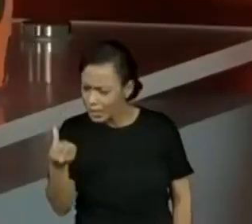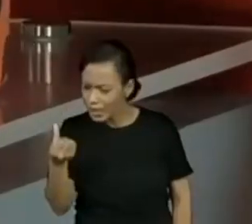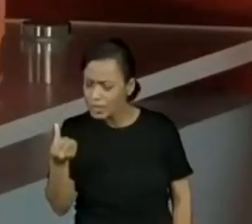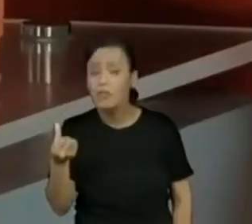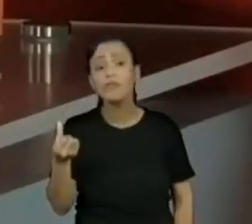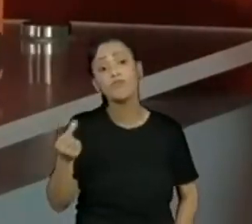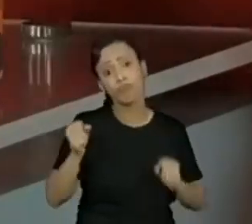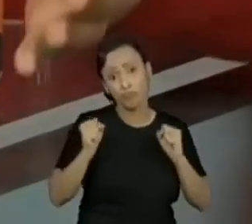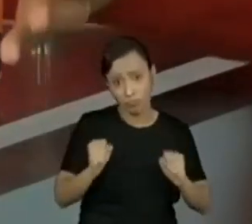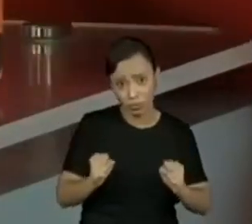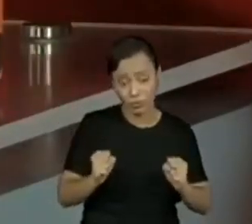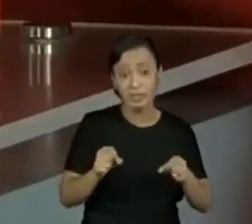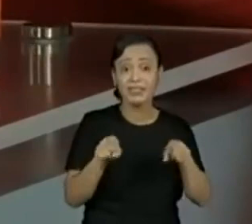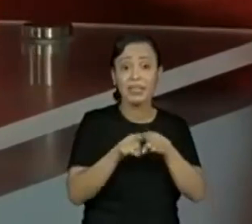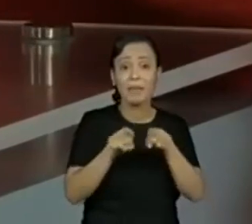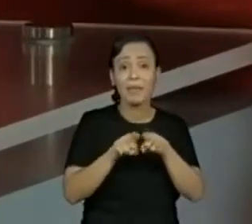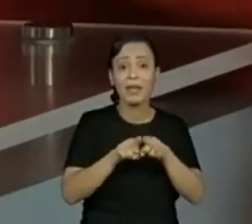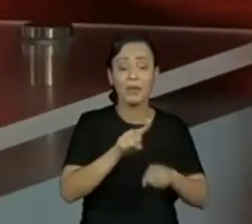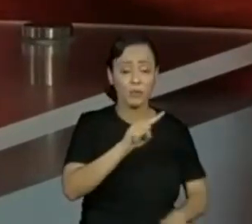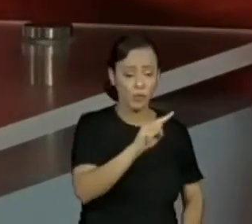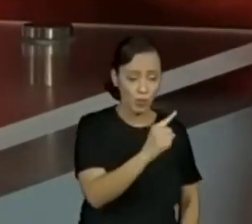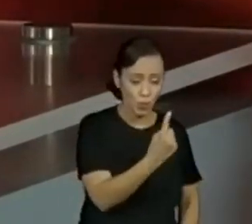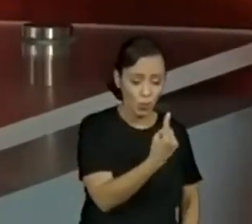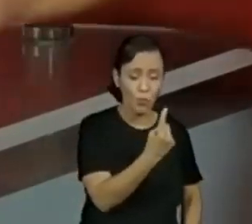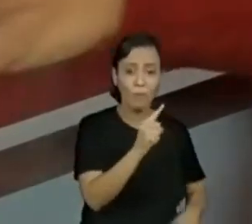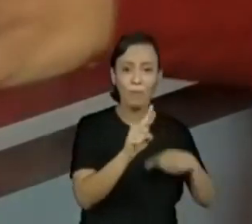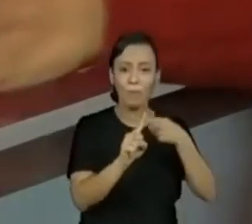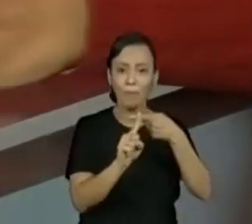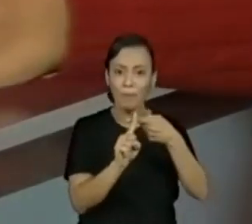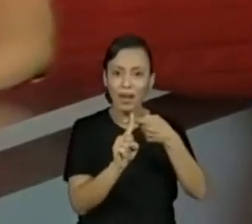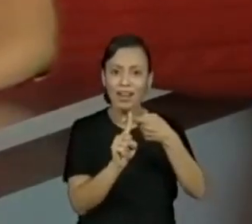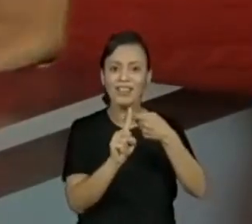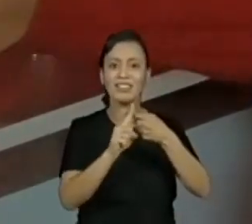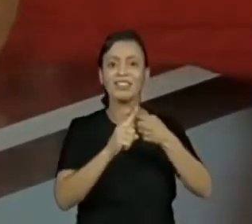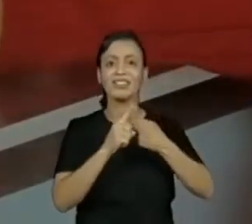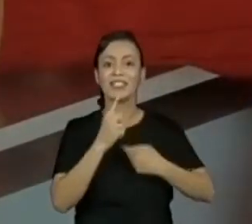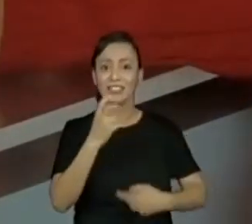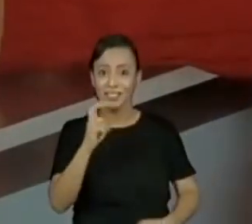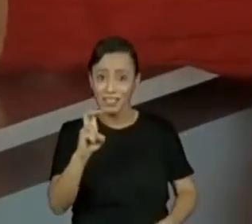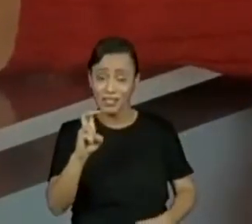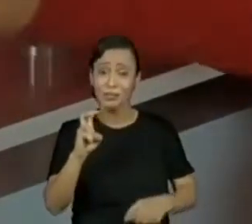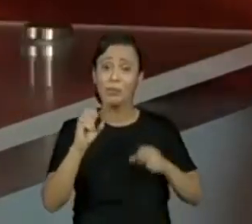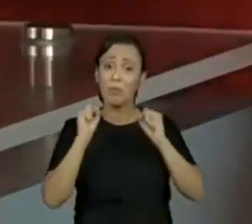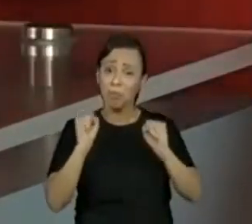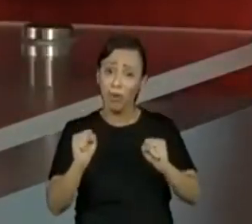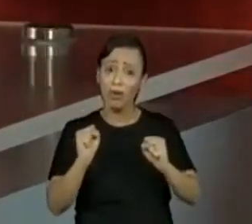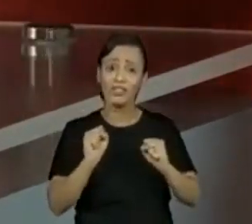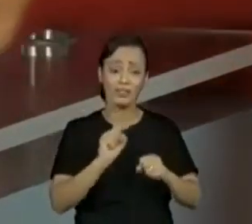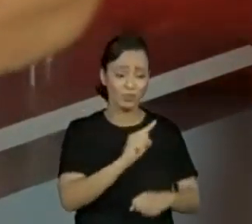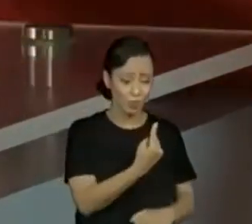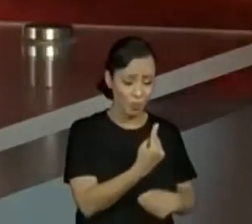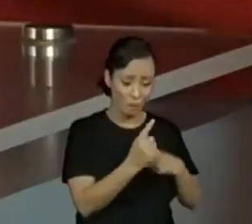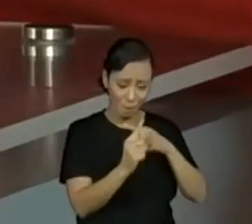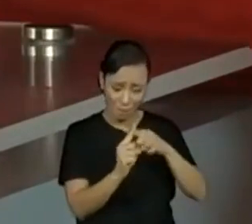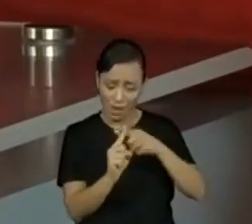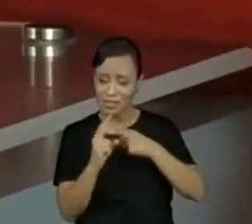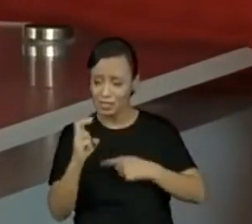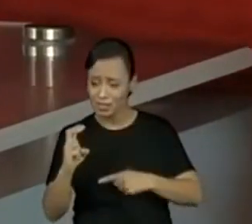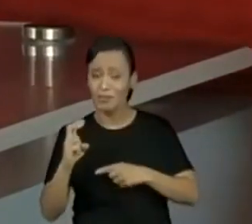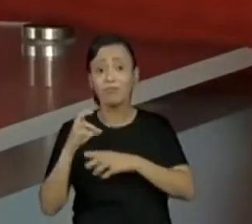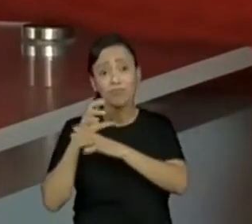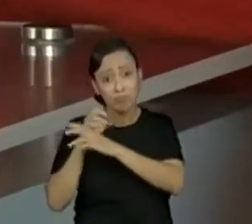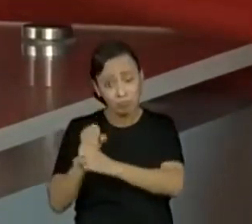um mais um, doze. Entendeu? Cinco mais cinco, dez. Um mais um, doze. Ou contar as